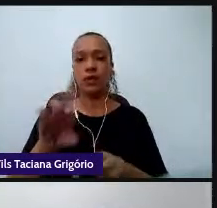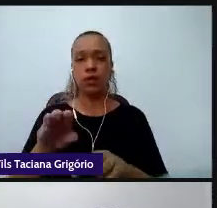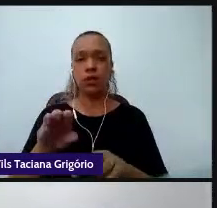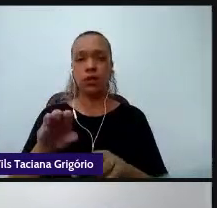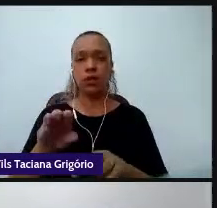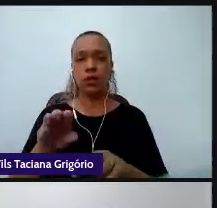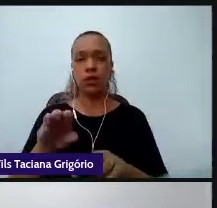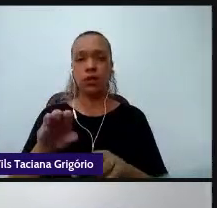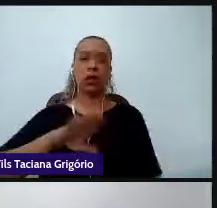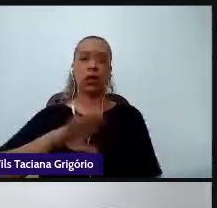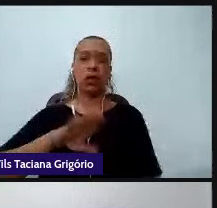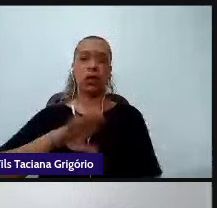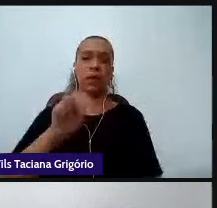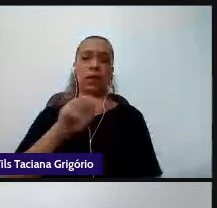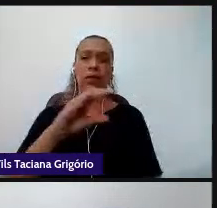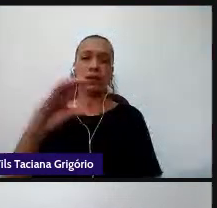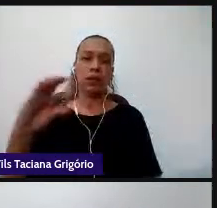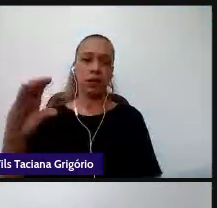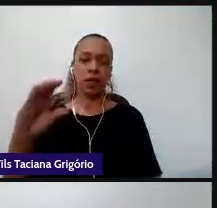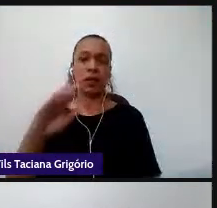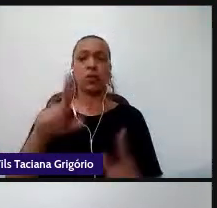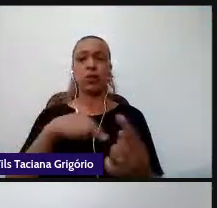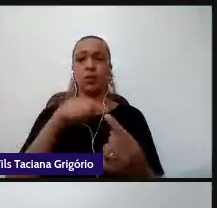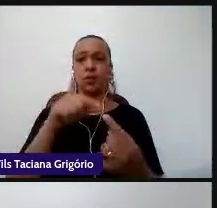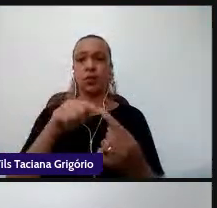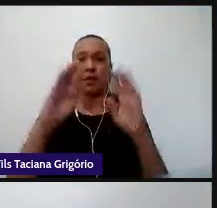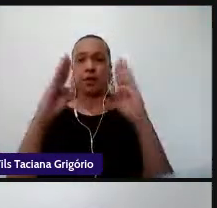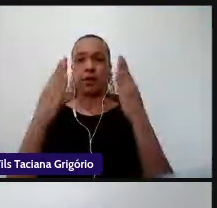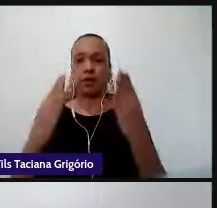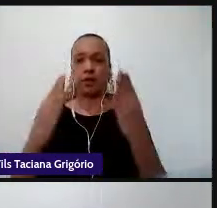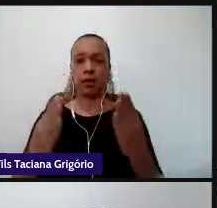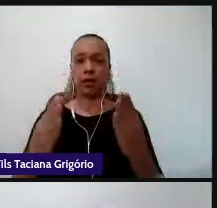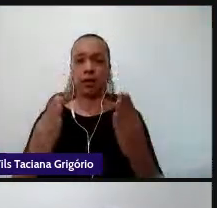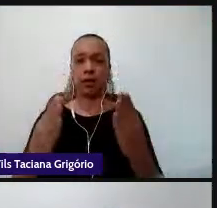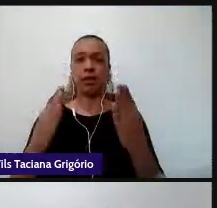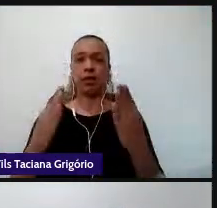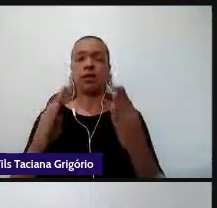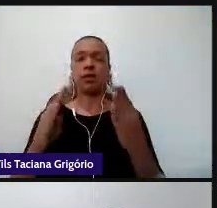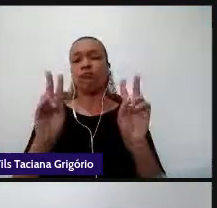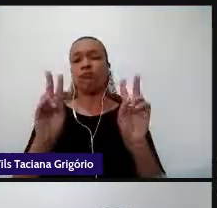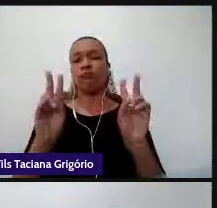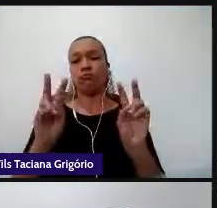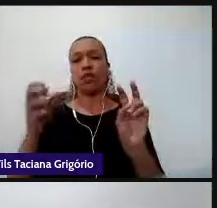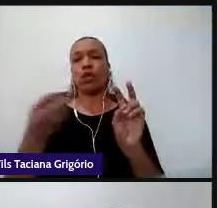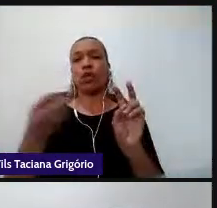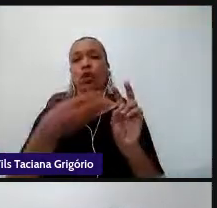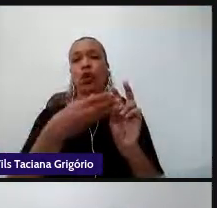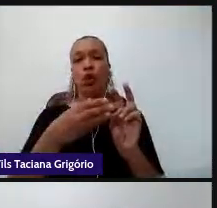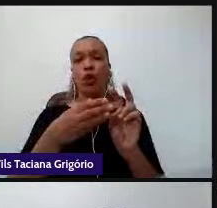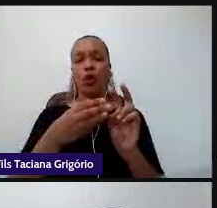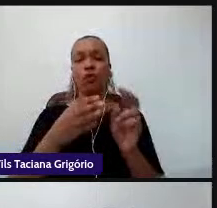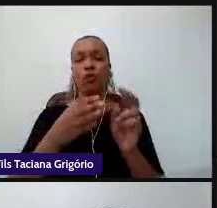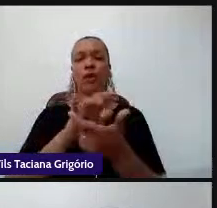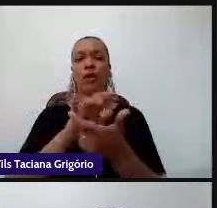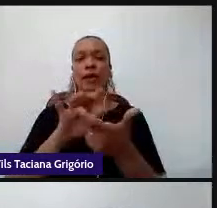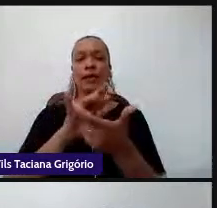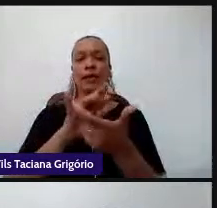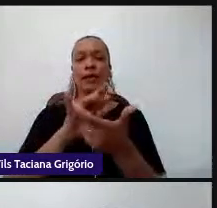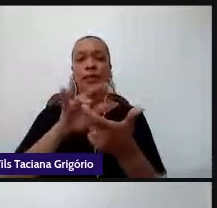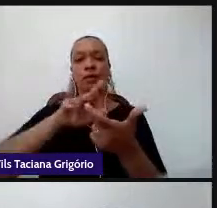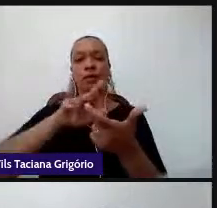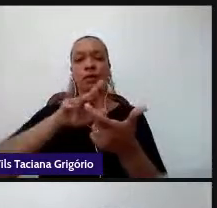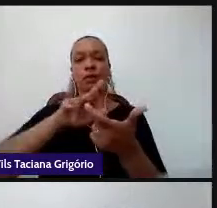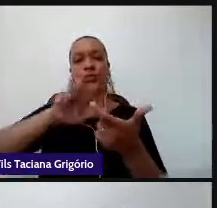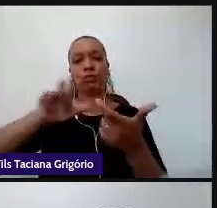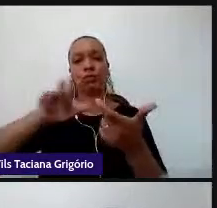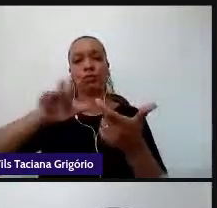Nosso objeto de análise é o termo em si, novos multiletramentos na BNCC, e a fonte de análise é